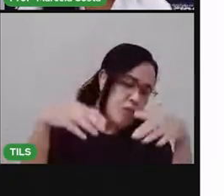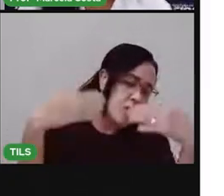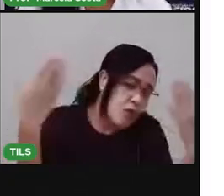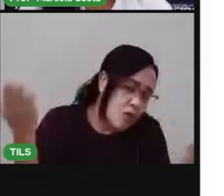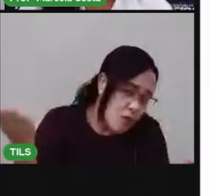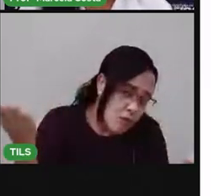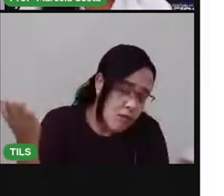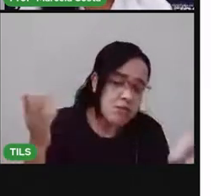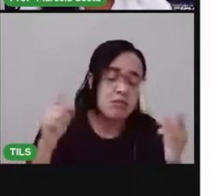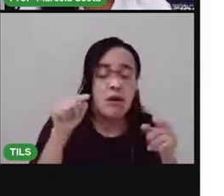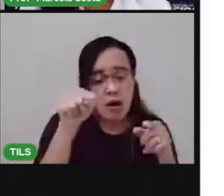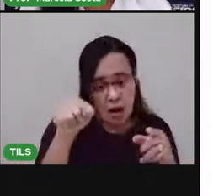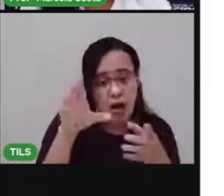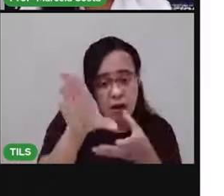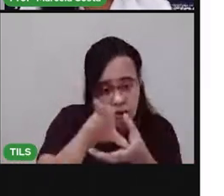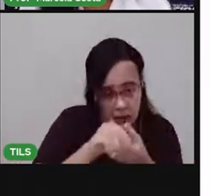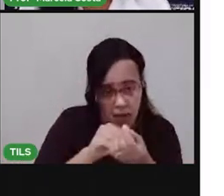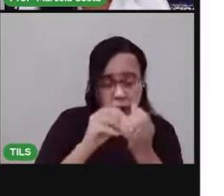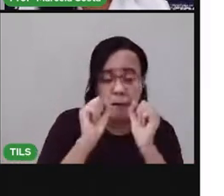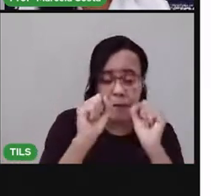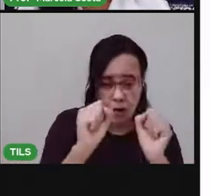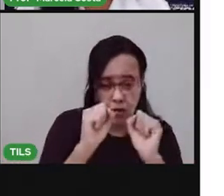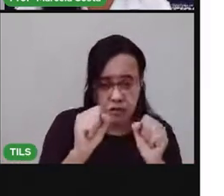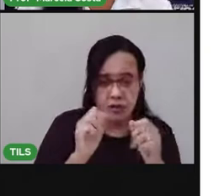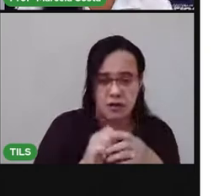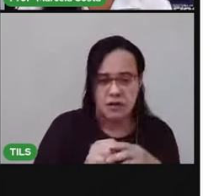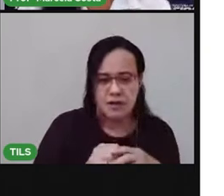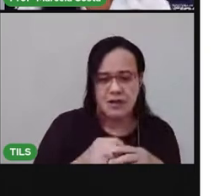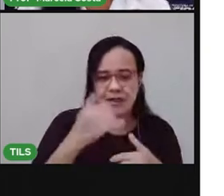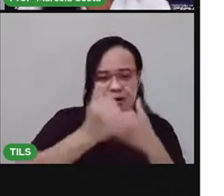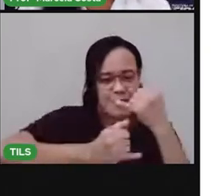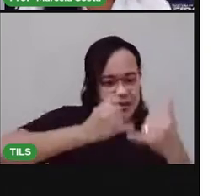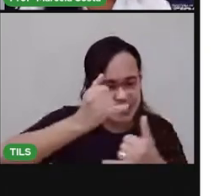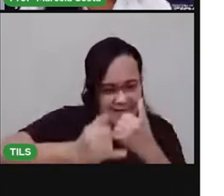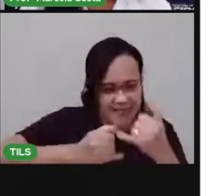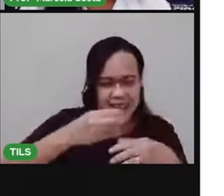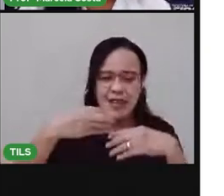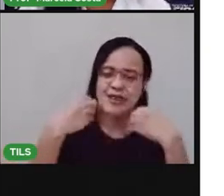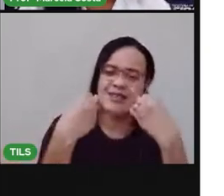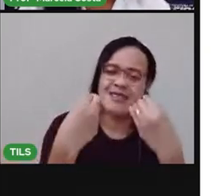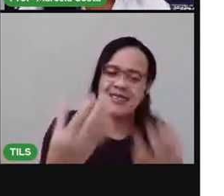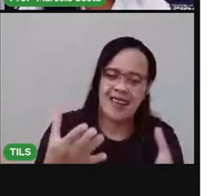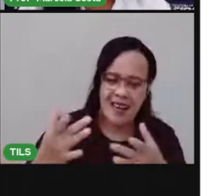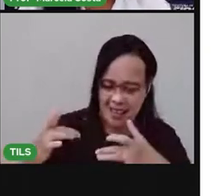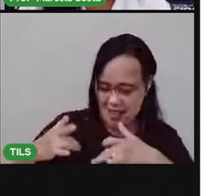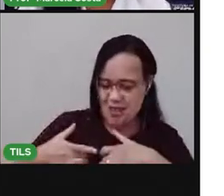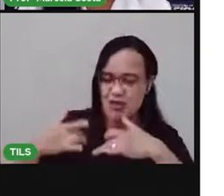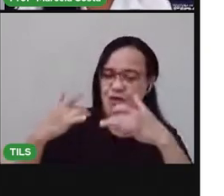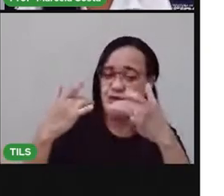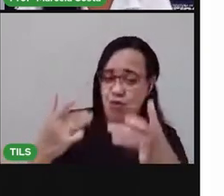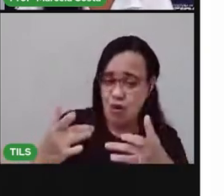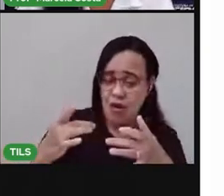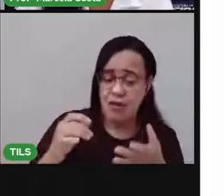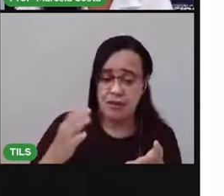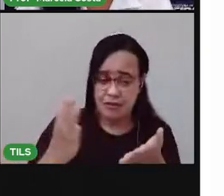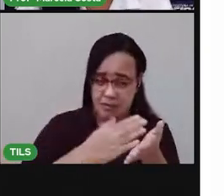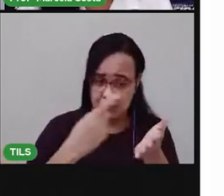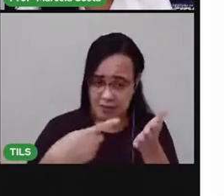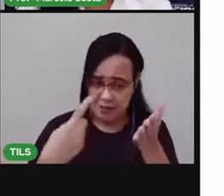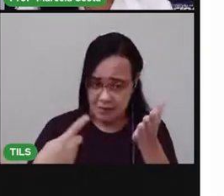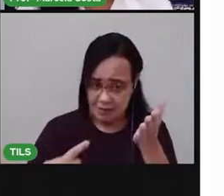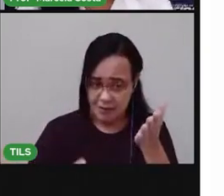brinquedos para a doação. Vai escrever isso aqui na folha do seu cabelo. E